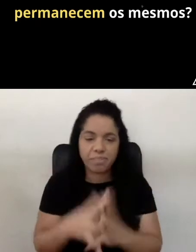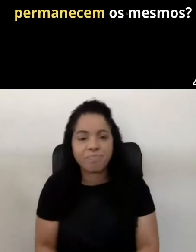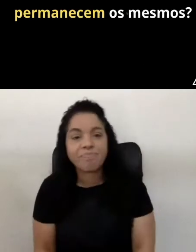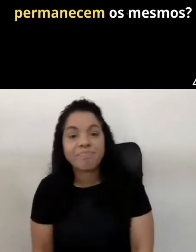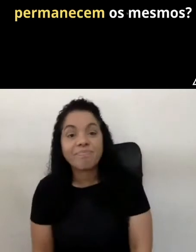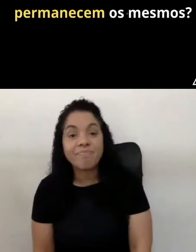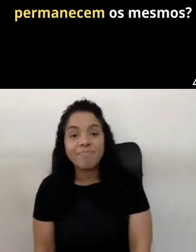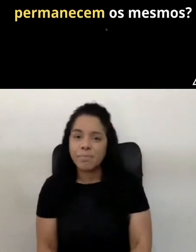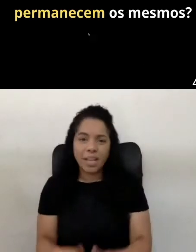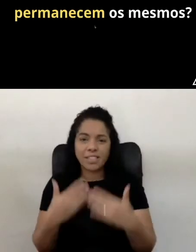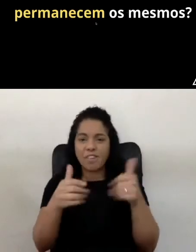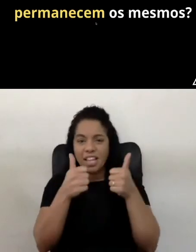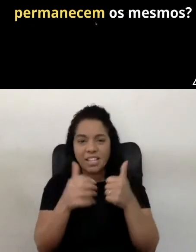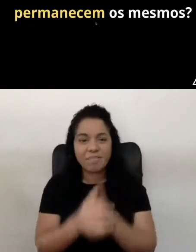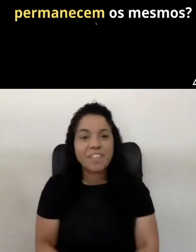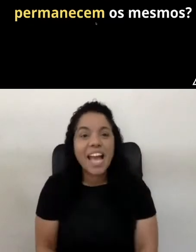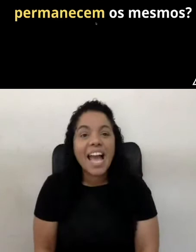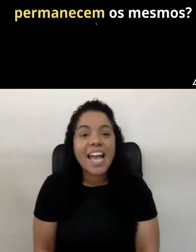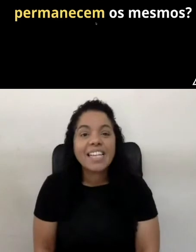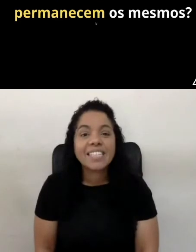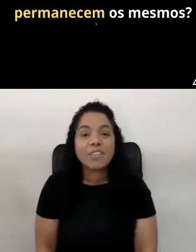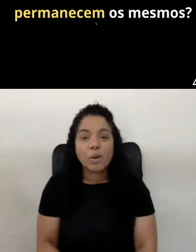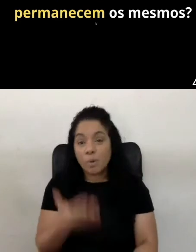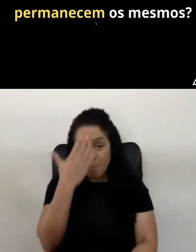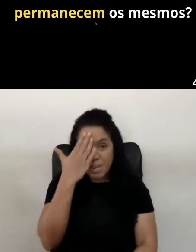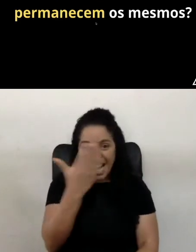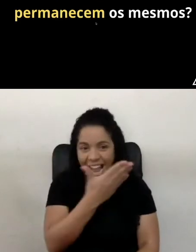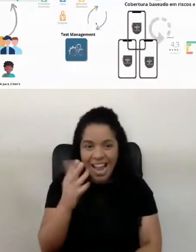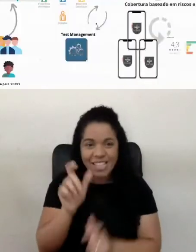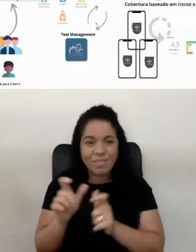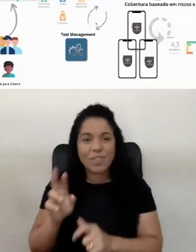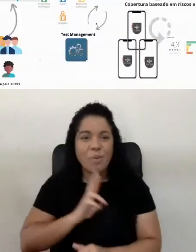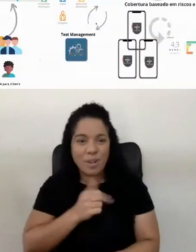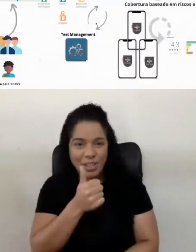maravilha. Vamos evoluindo aqui. Obrigado, pessoal, aí pelo retorno.